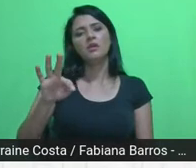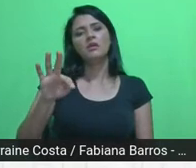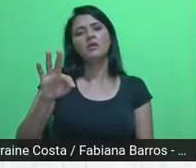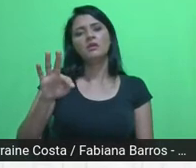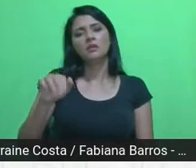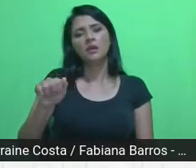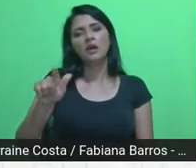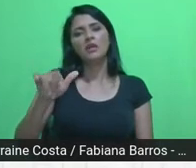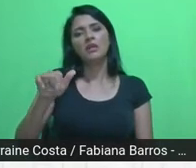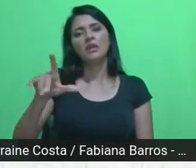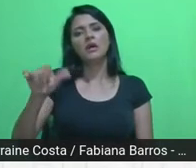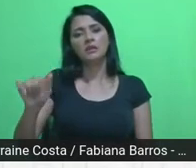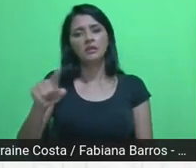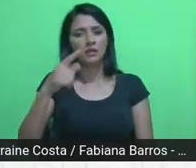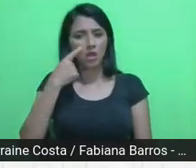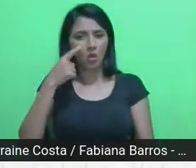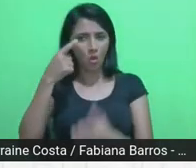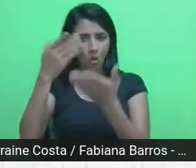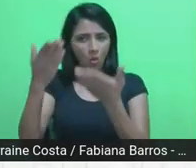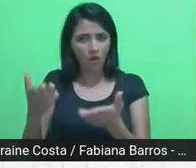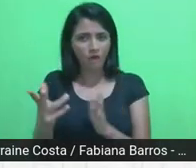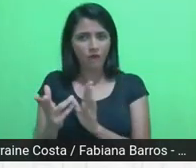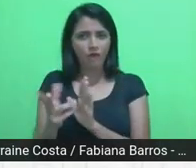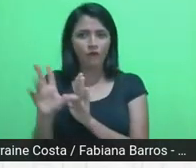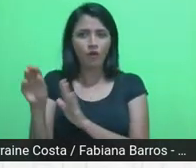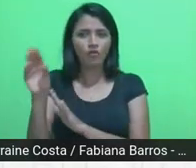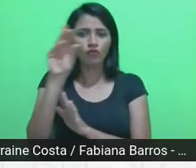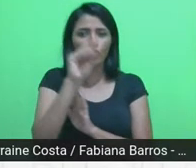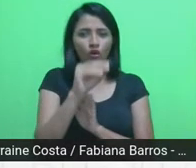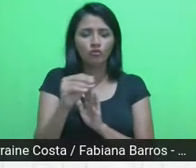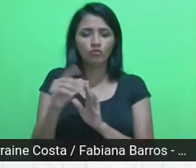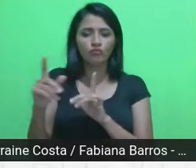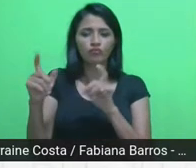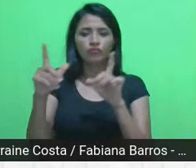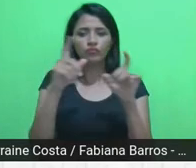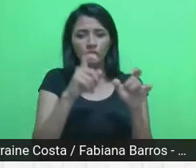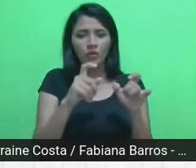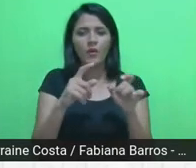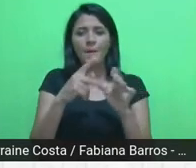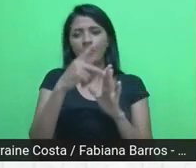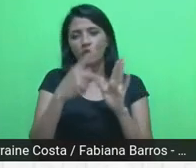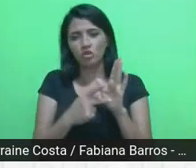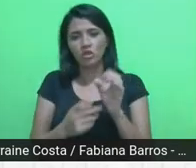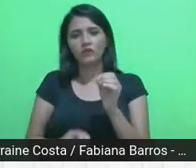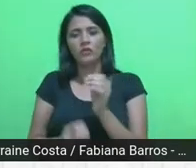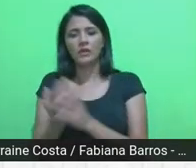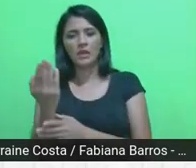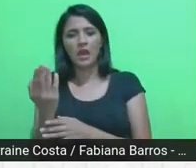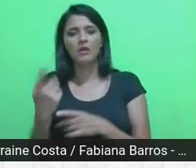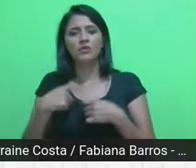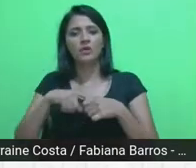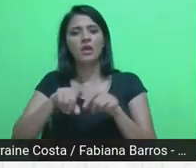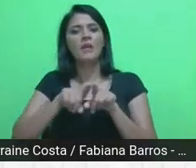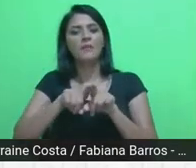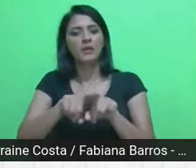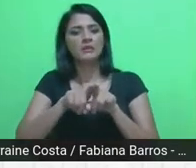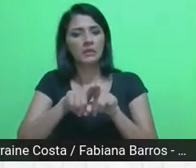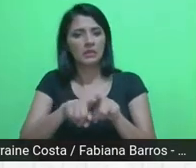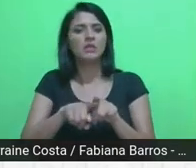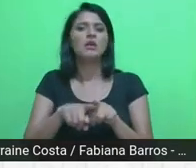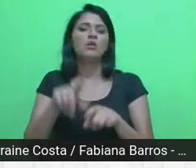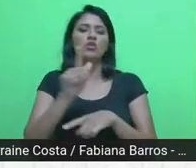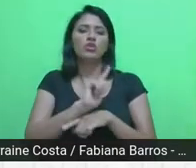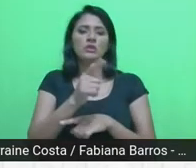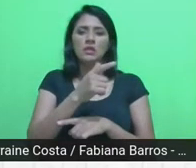vocês estão vendo aqui foram projetos que foram desenvolvidos em parceria com a gestão municipal do